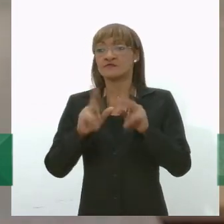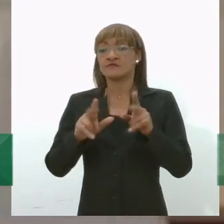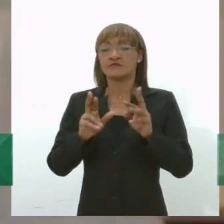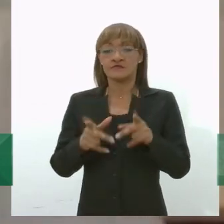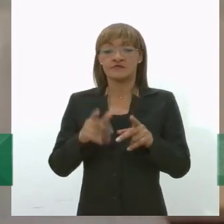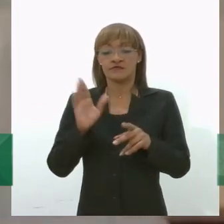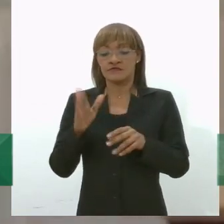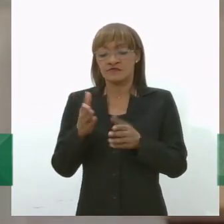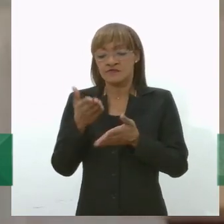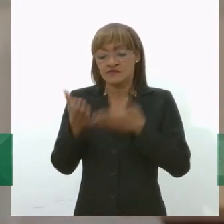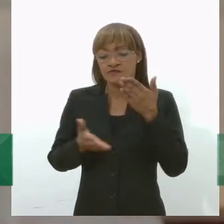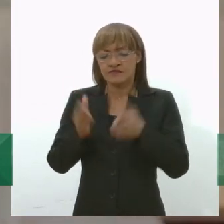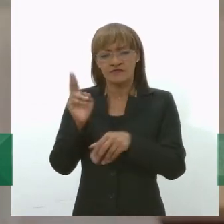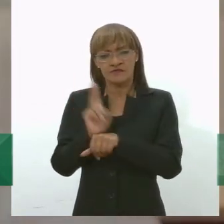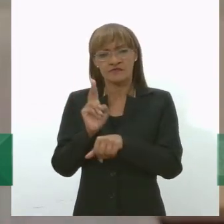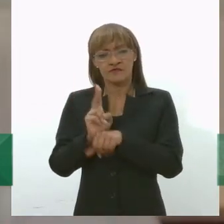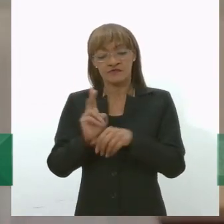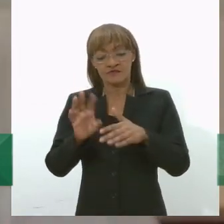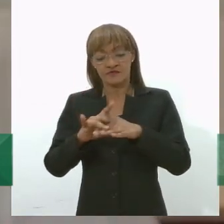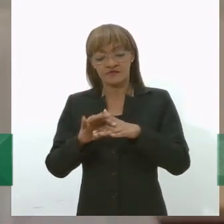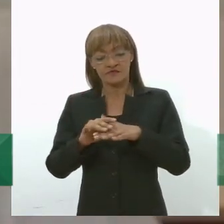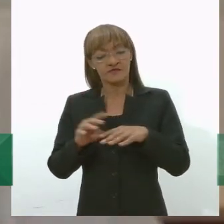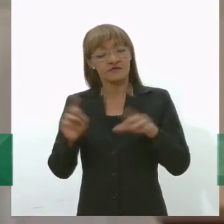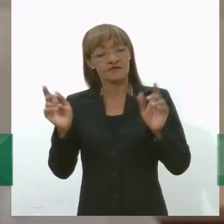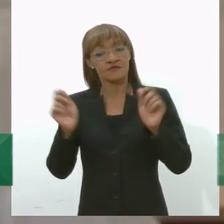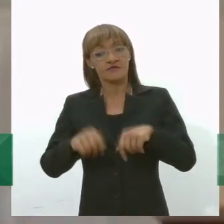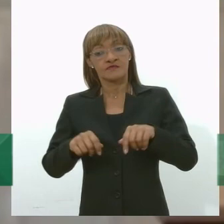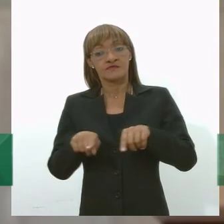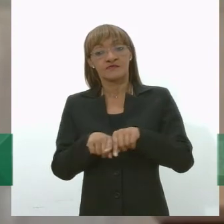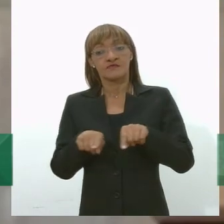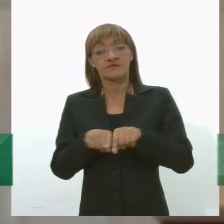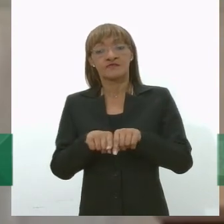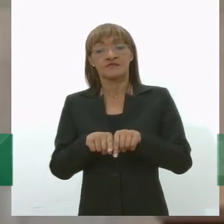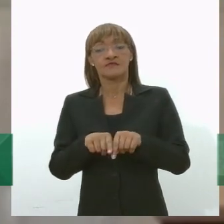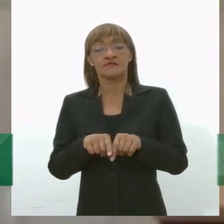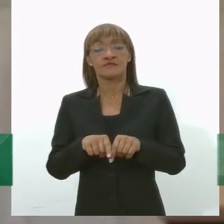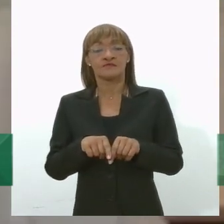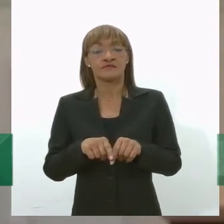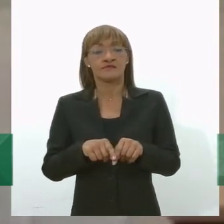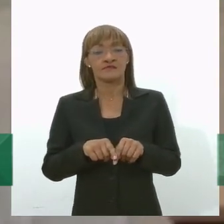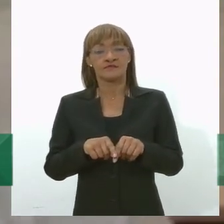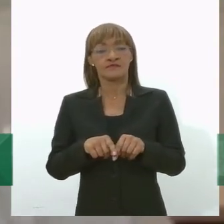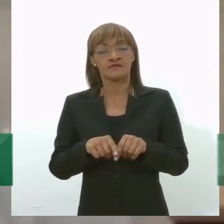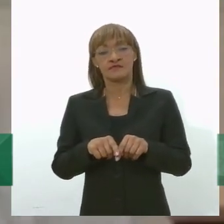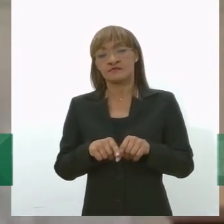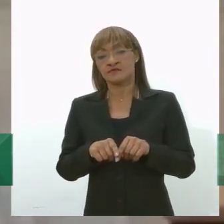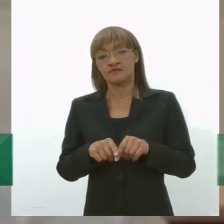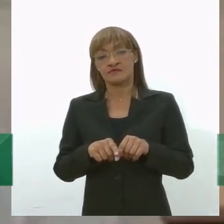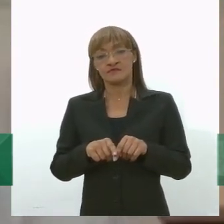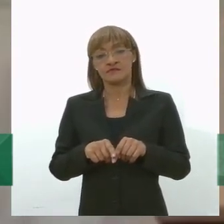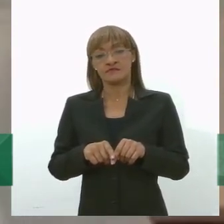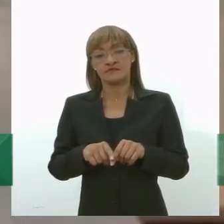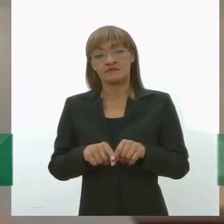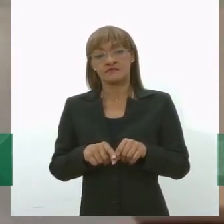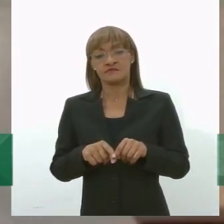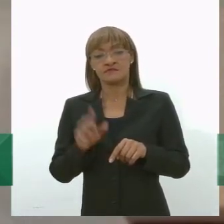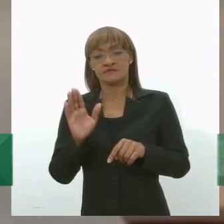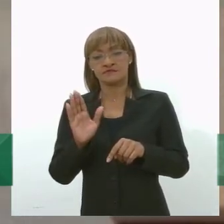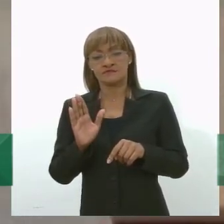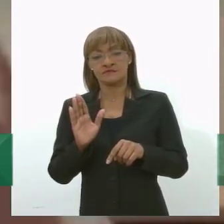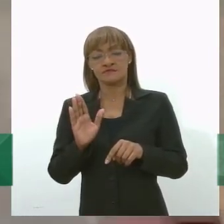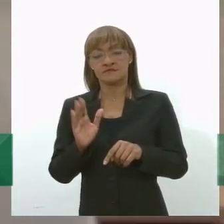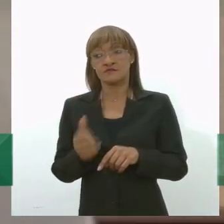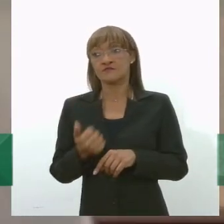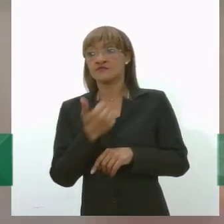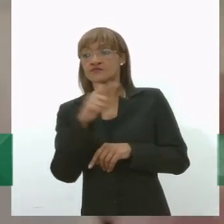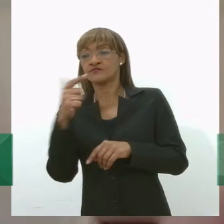térmico e ainda por cima a gente também tem a possibilidade de gerar outros tipos